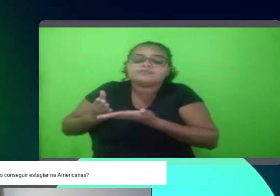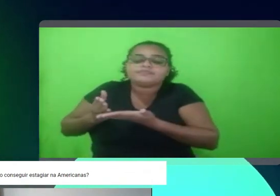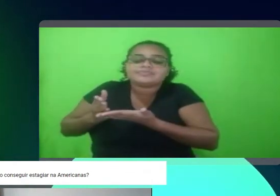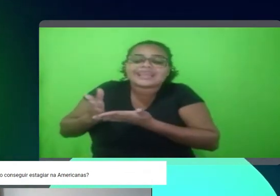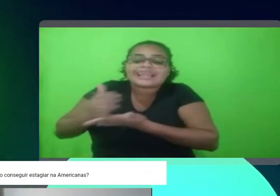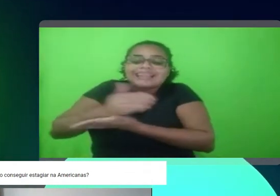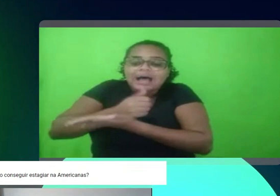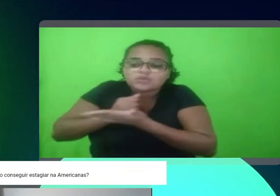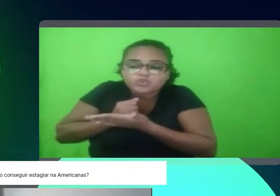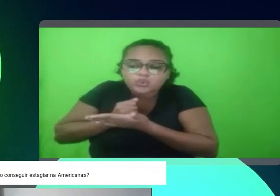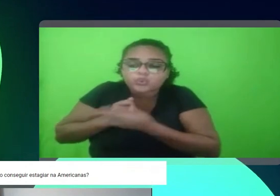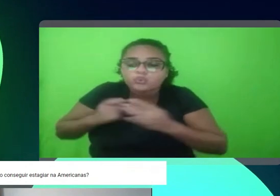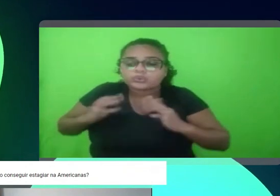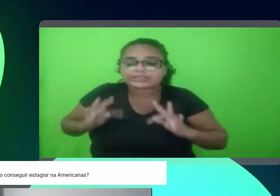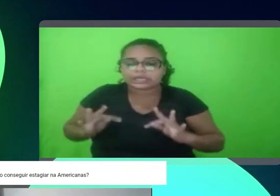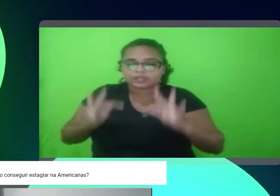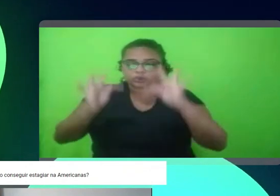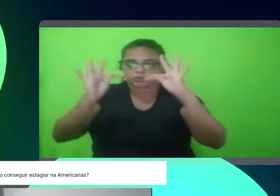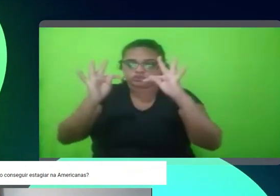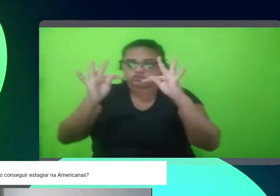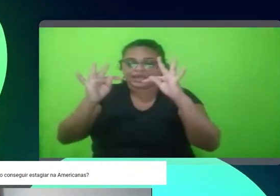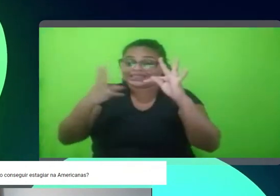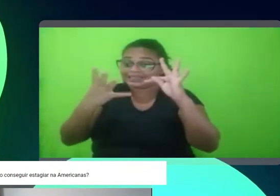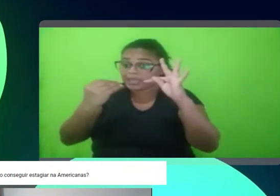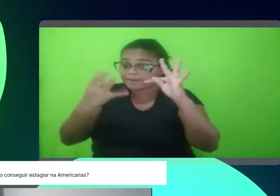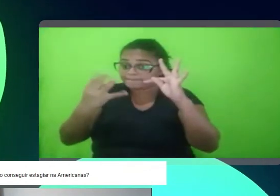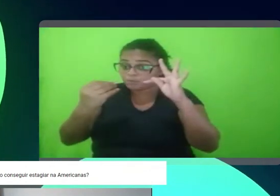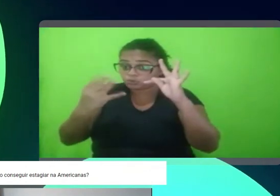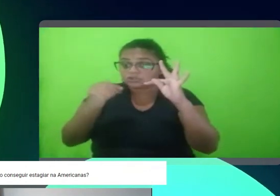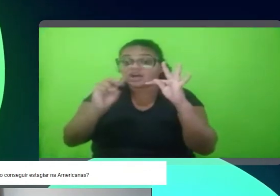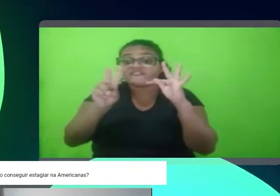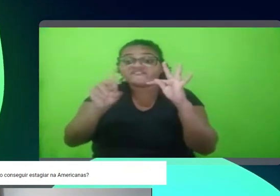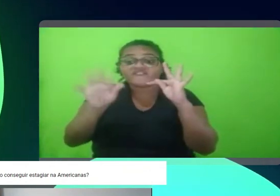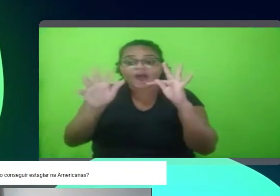tecnologia, tem muito mais vaga do que